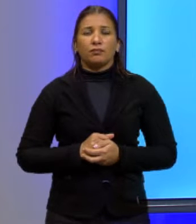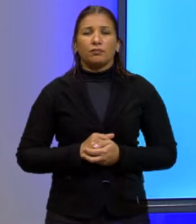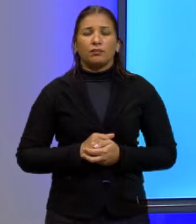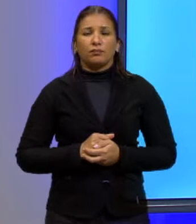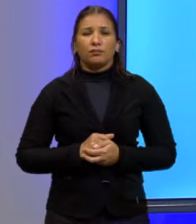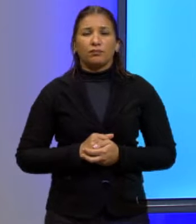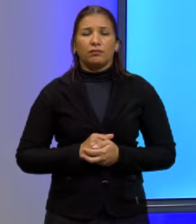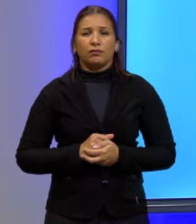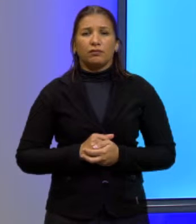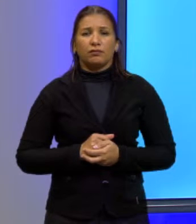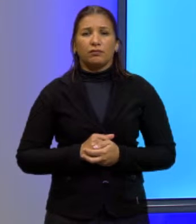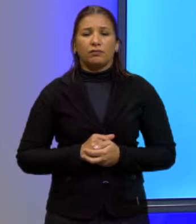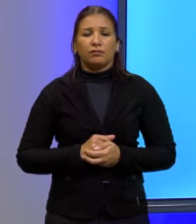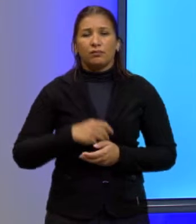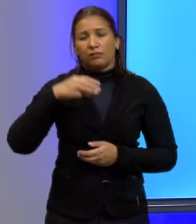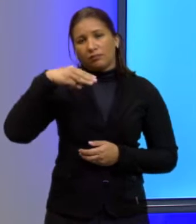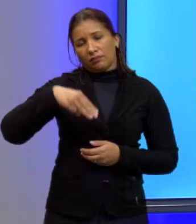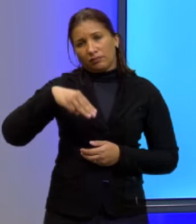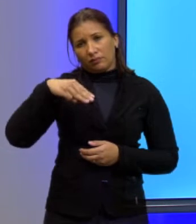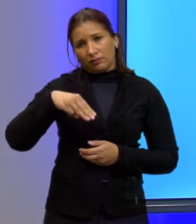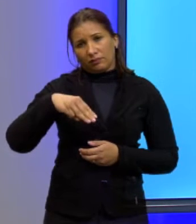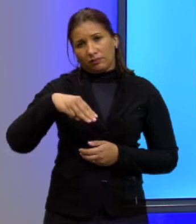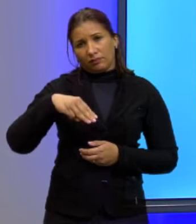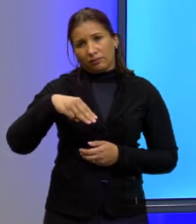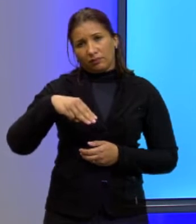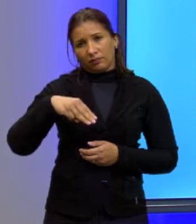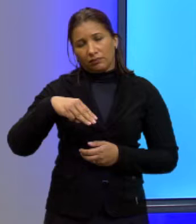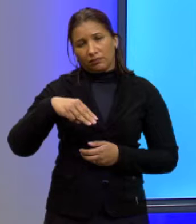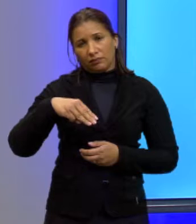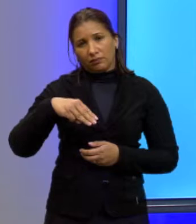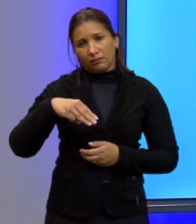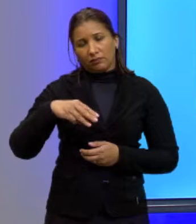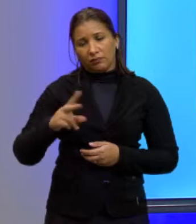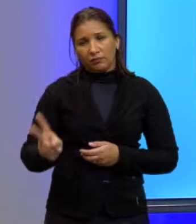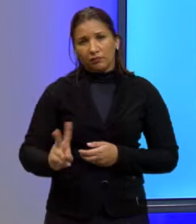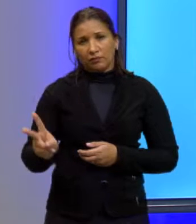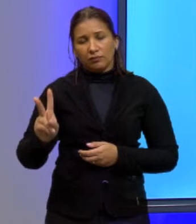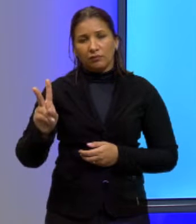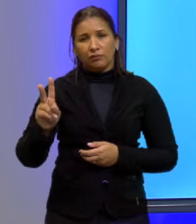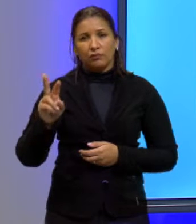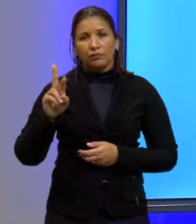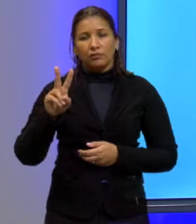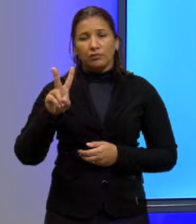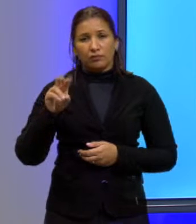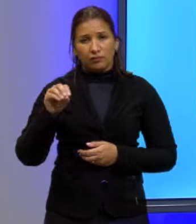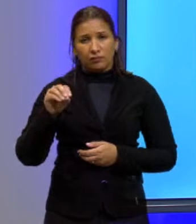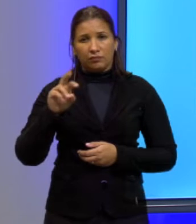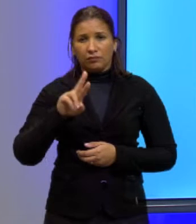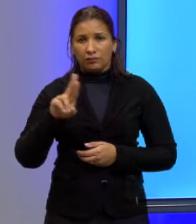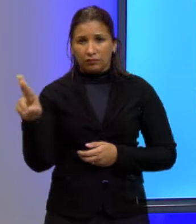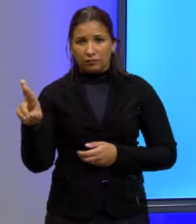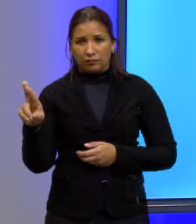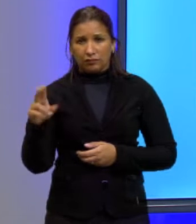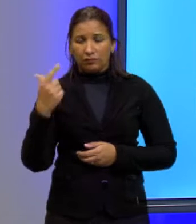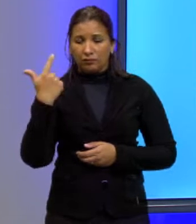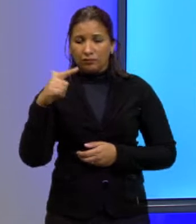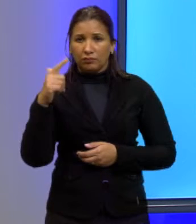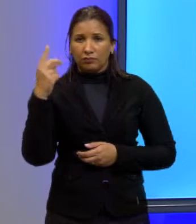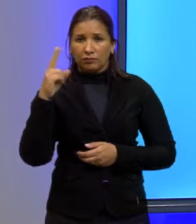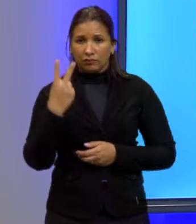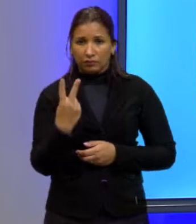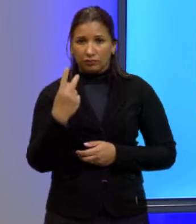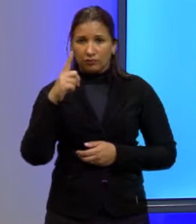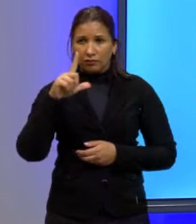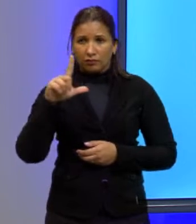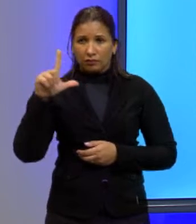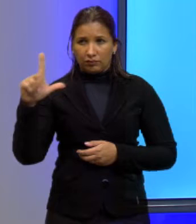E o metro linear é de 20 reais. Nos outros dois lados, será usada